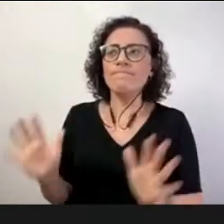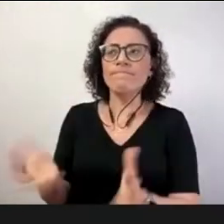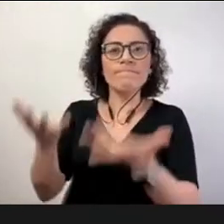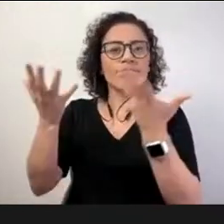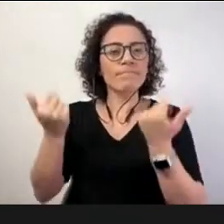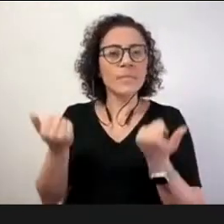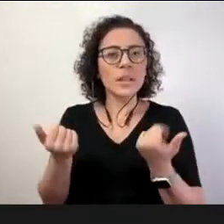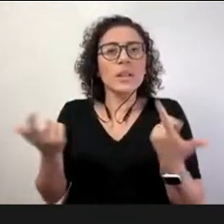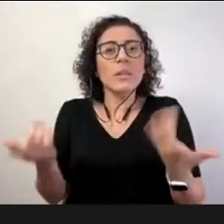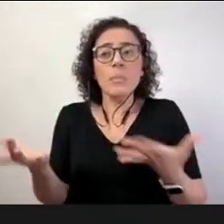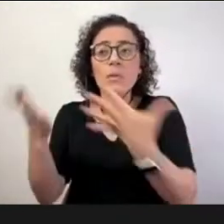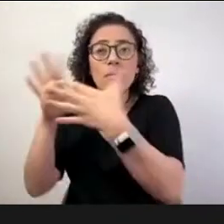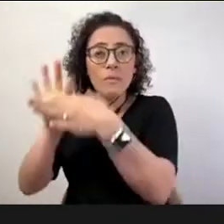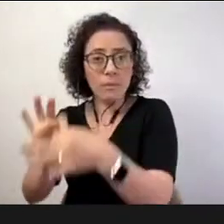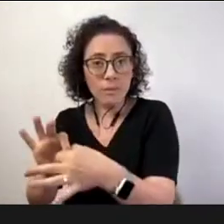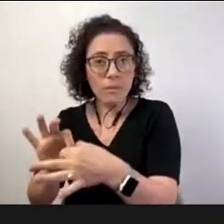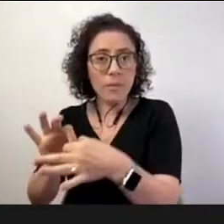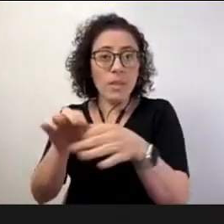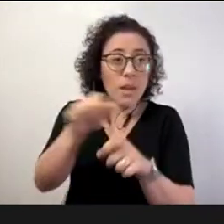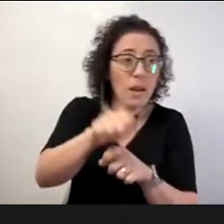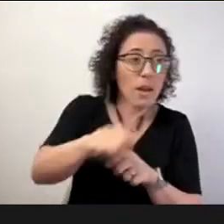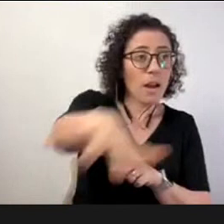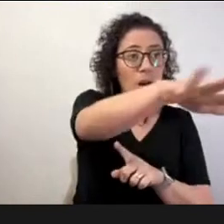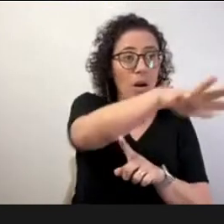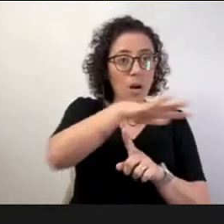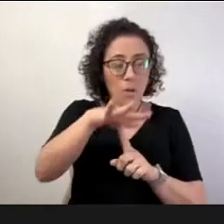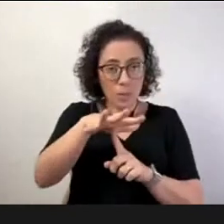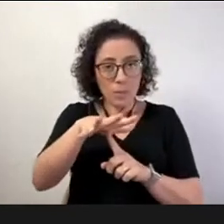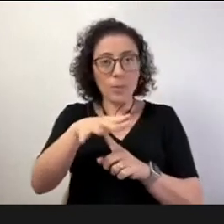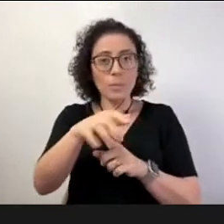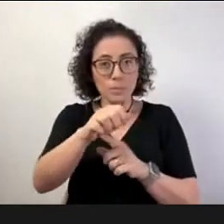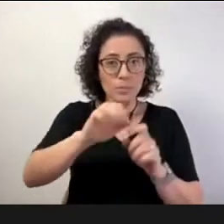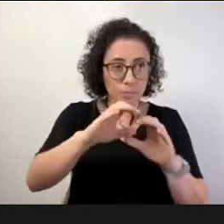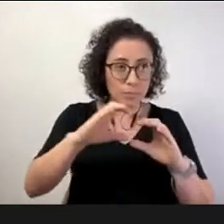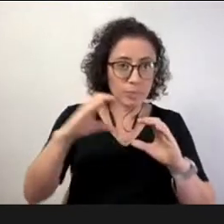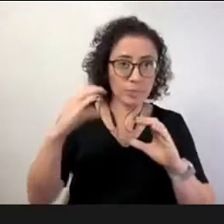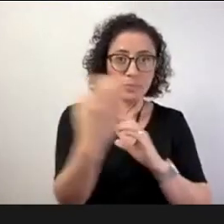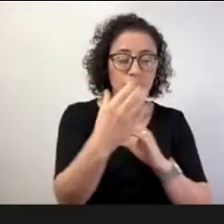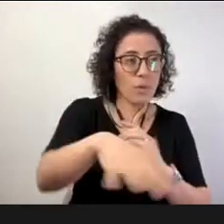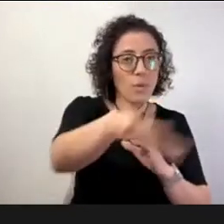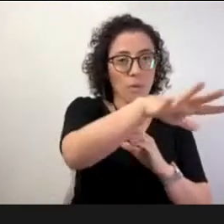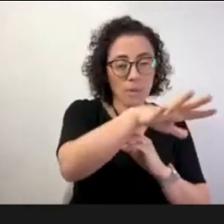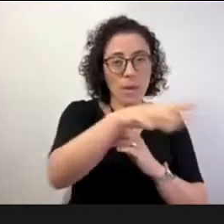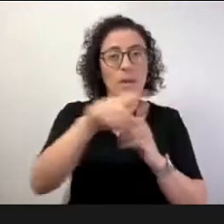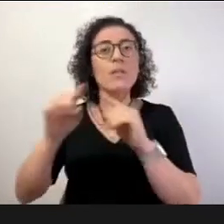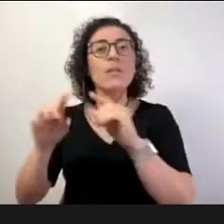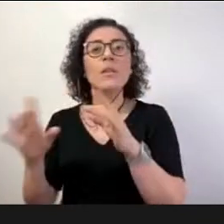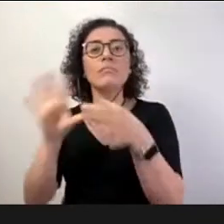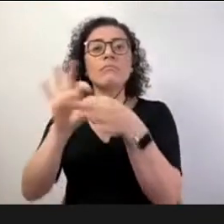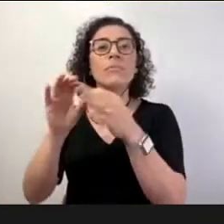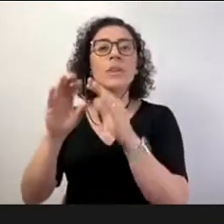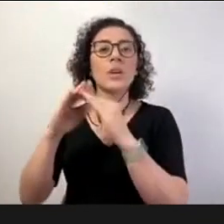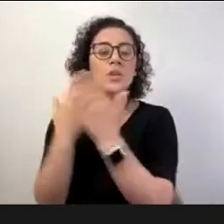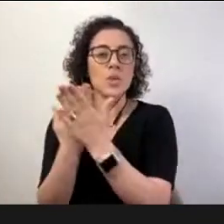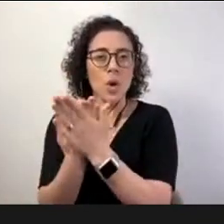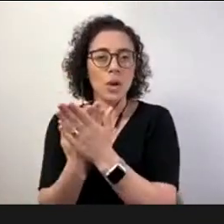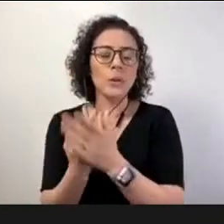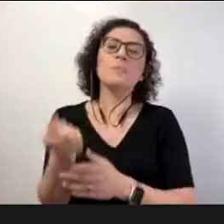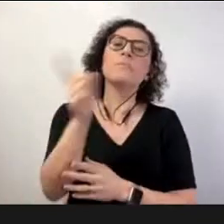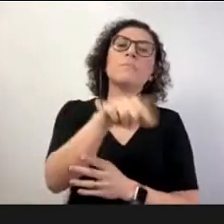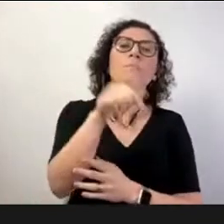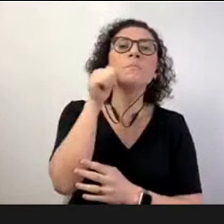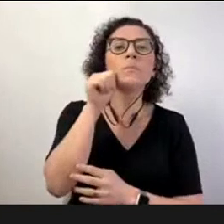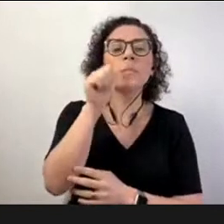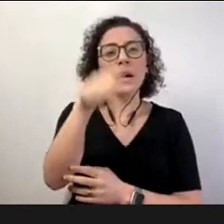e a escola. E a Ana, que contextualizasse um pouquinho para a gente também o que o Senac tem feito visando a formação